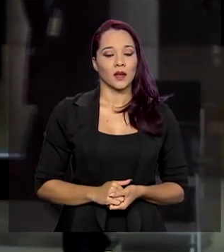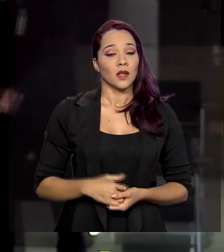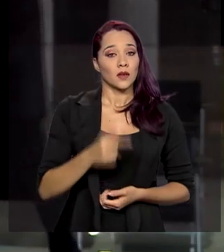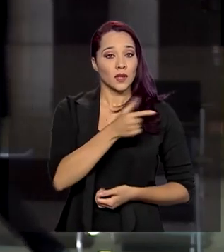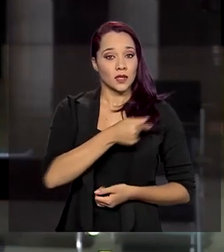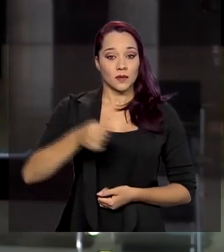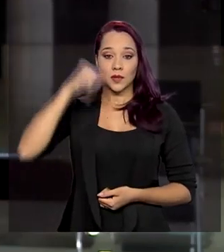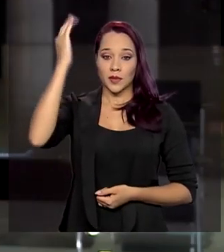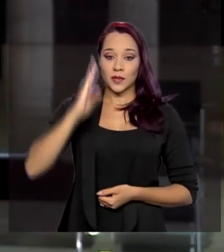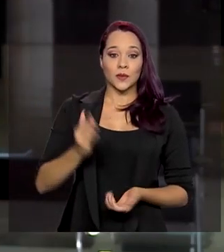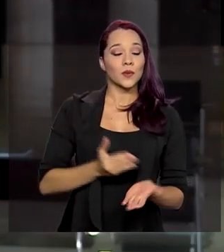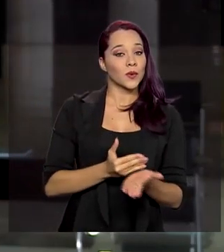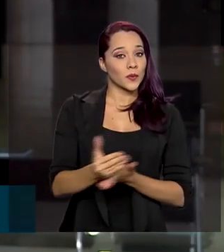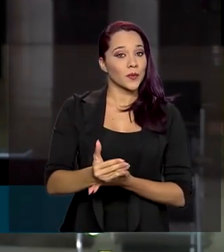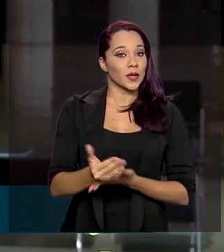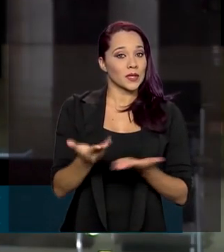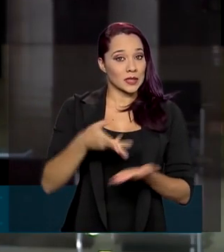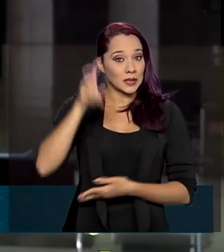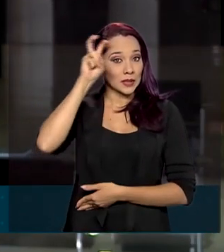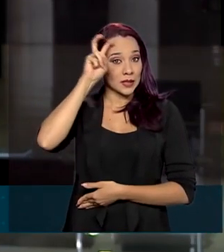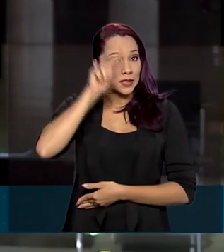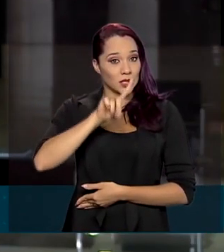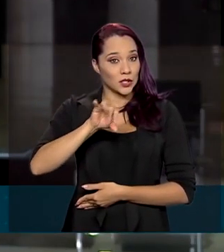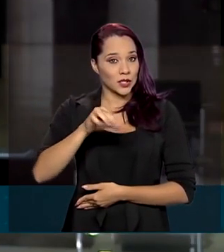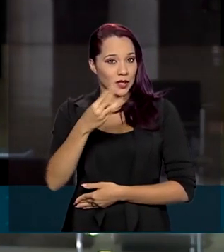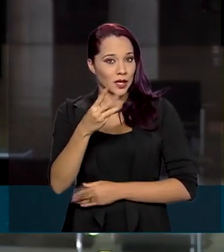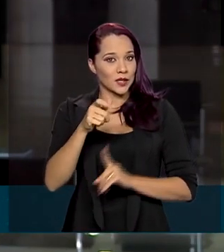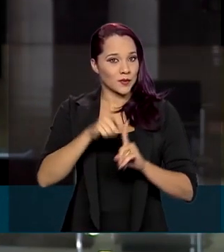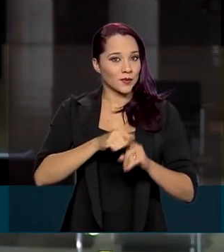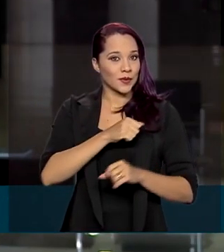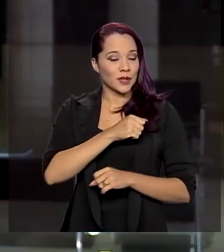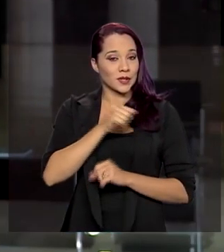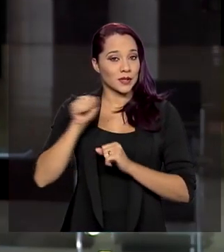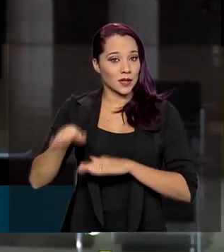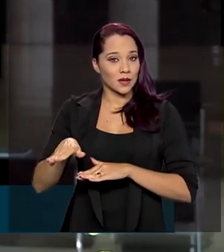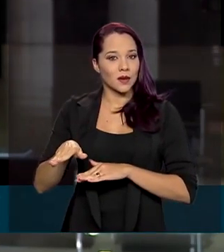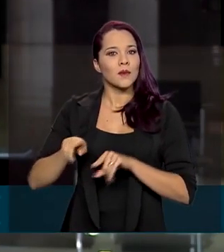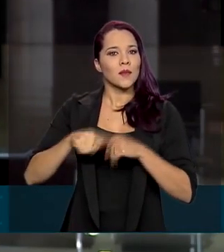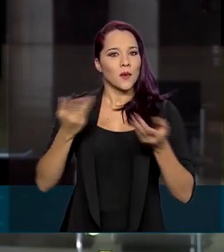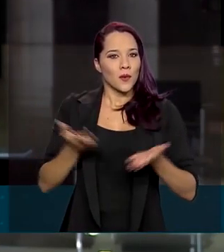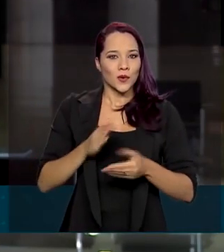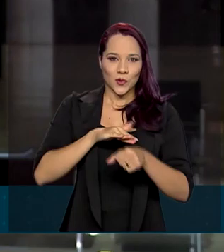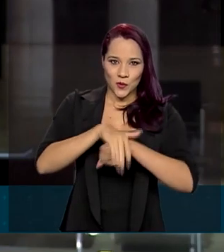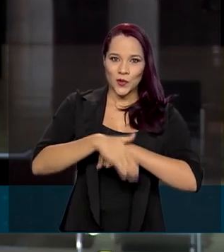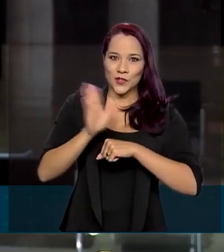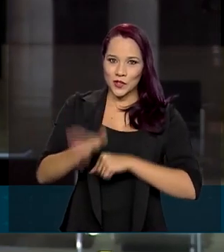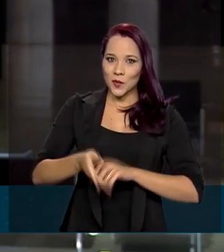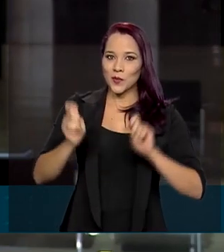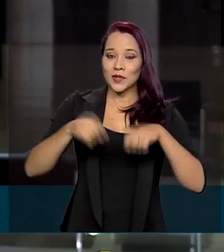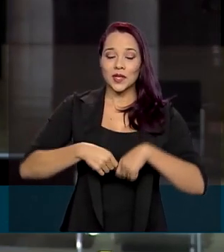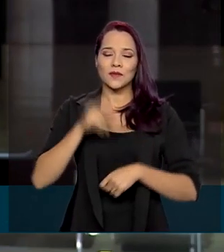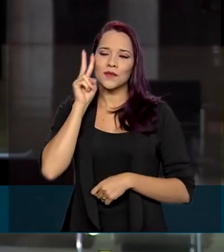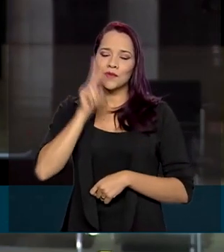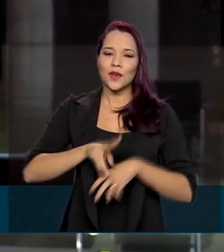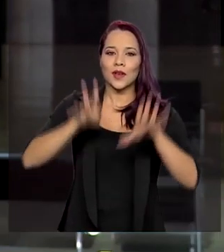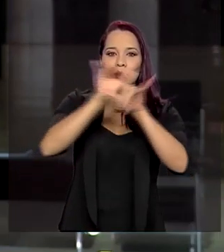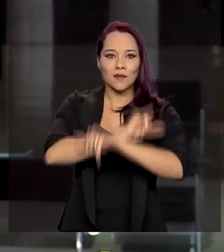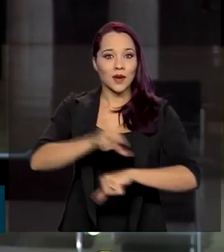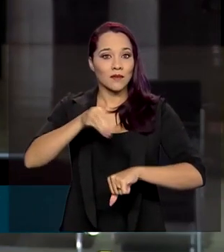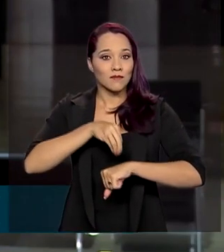Semana Brasil começa nesta quinta-feira, dia 3. Mas, partir de hoje à noite, já será possível ver a campanha